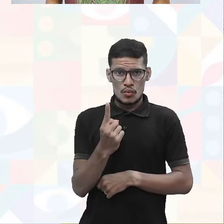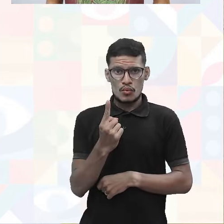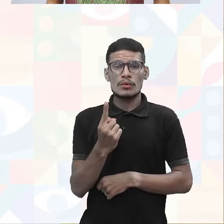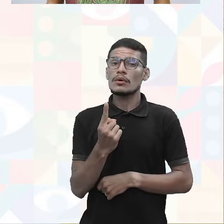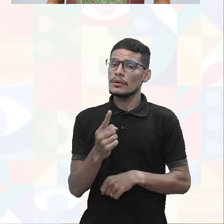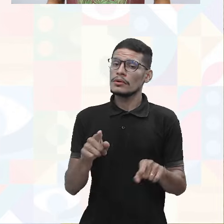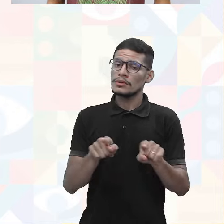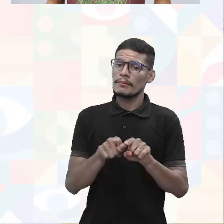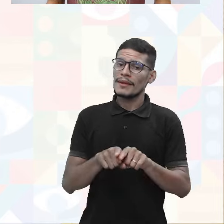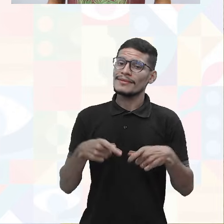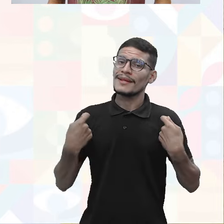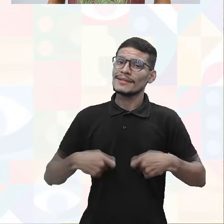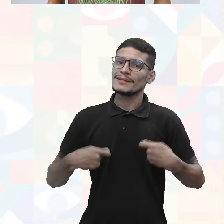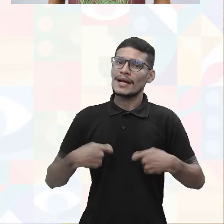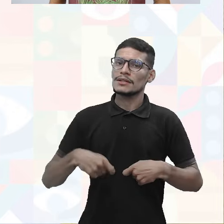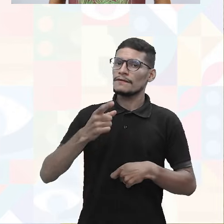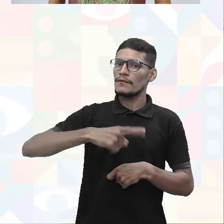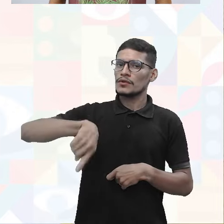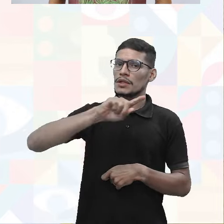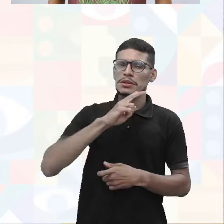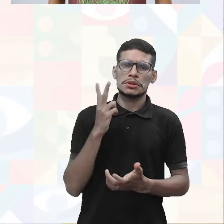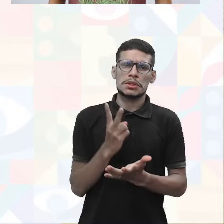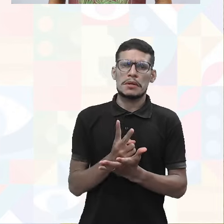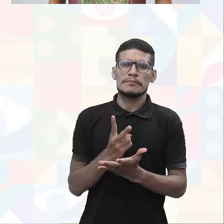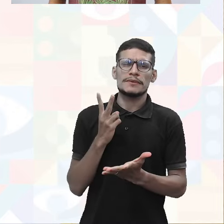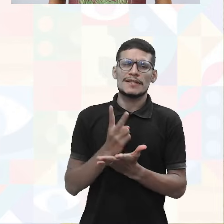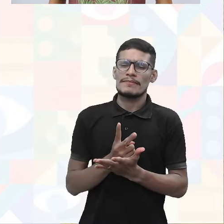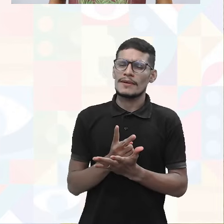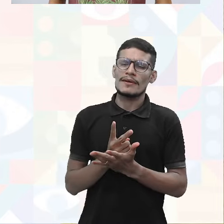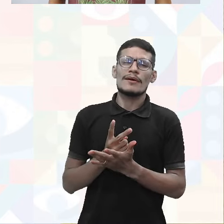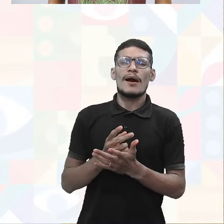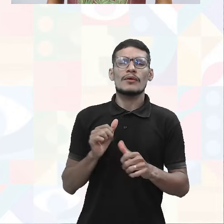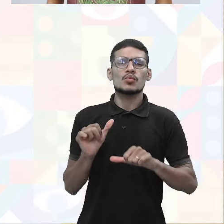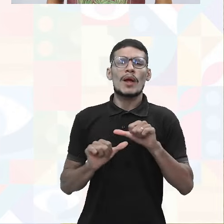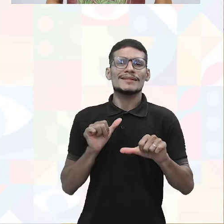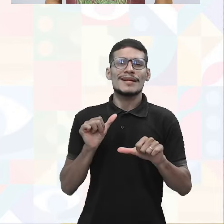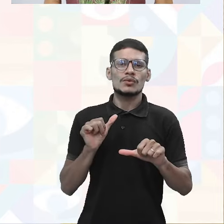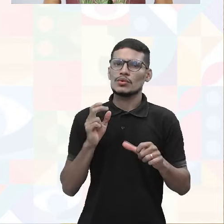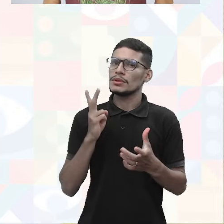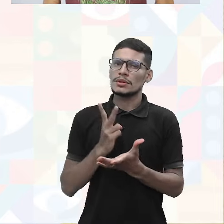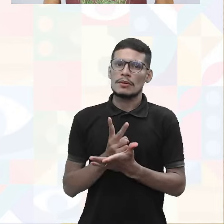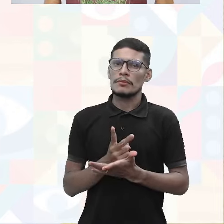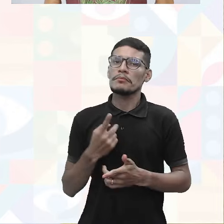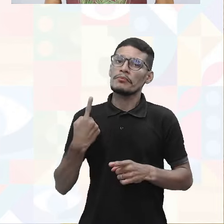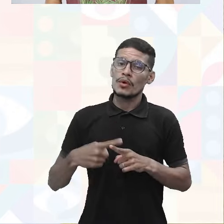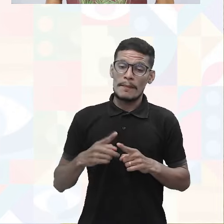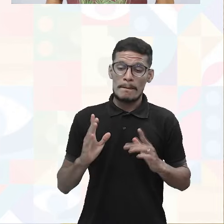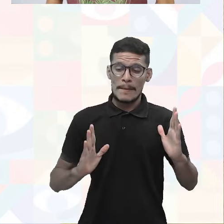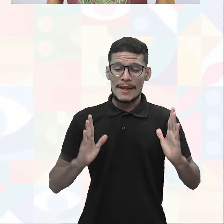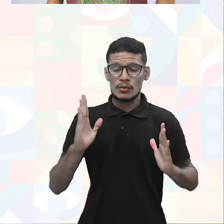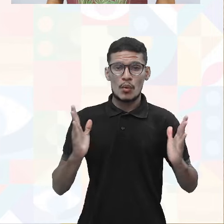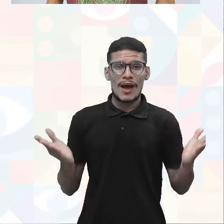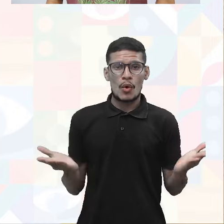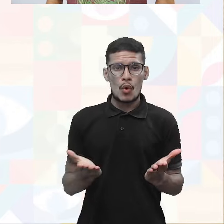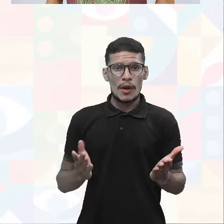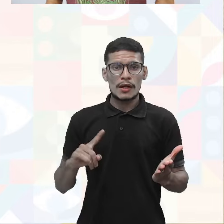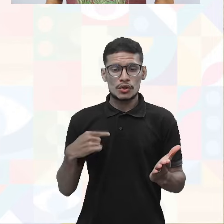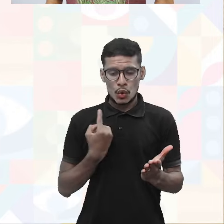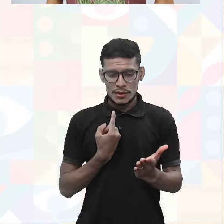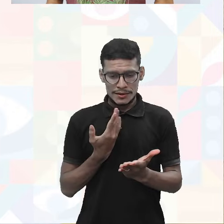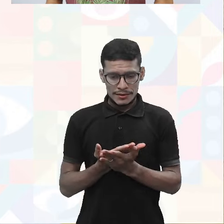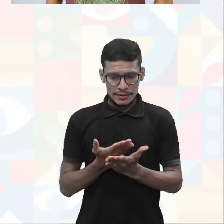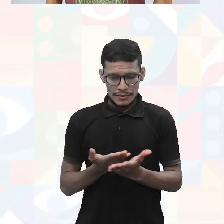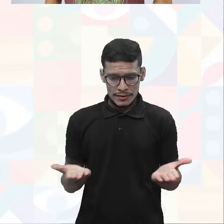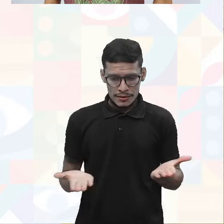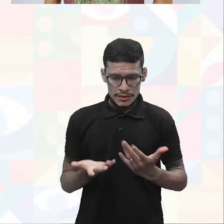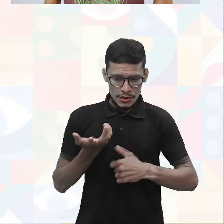também a necessidade de vocês estarem sempre se atualizando. Pois só nesse período aqui que a gente está vendo, da disciplina,